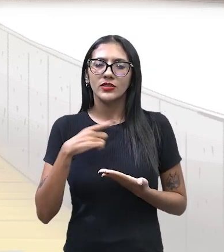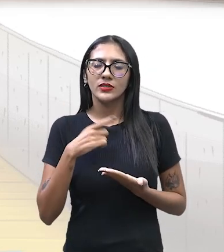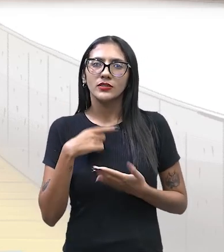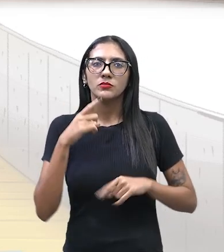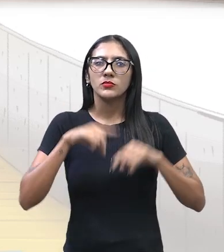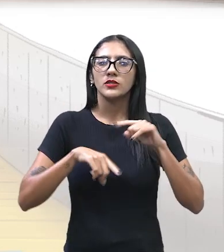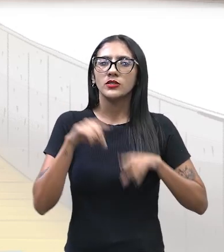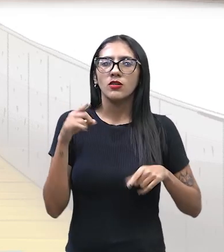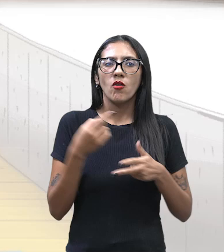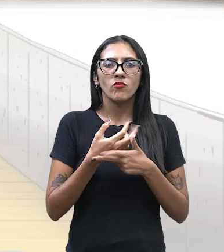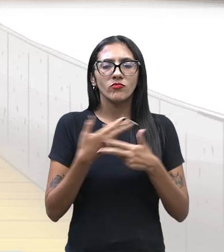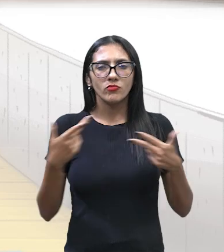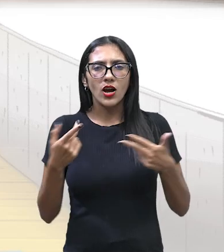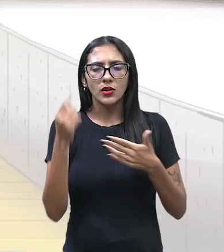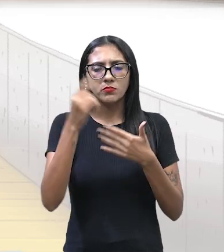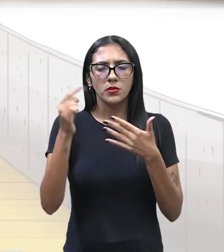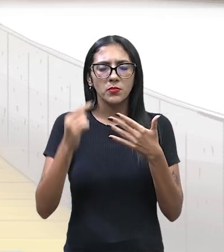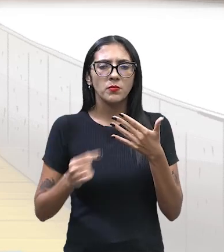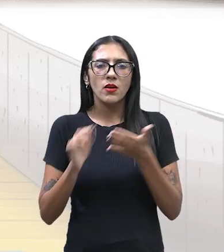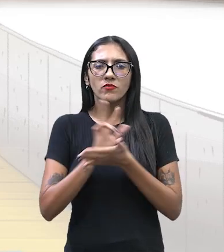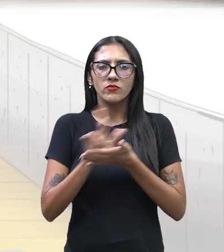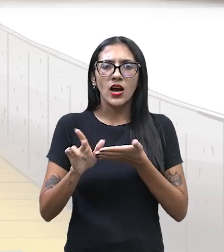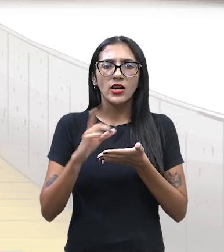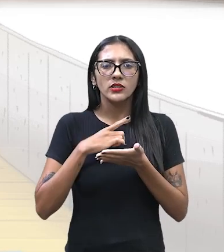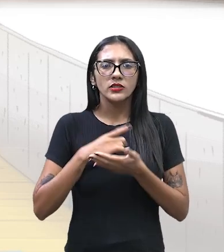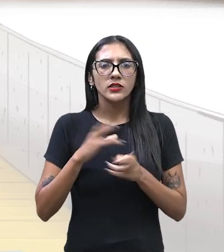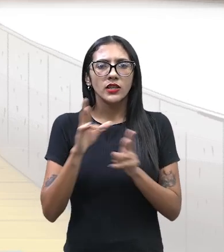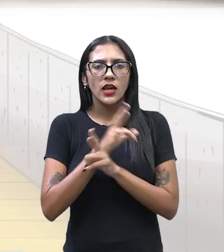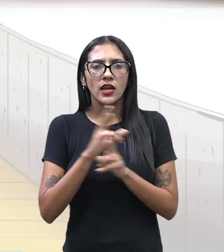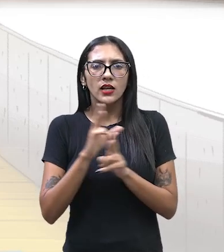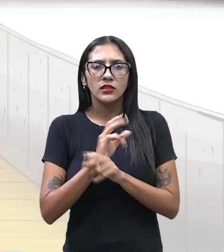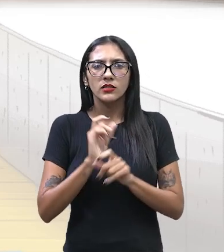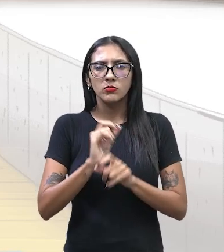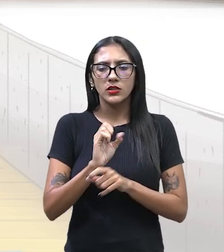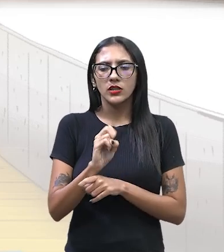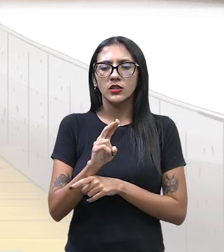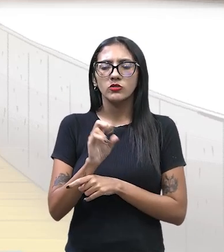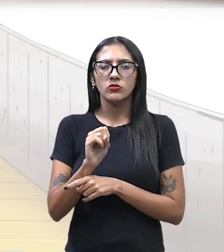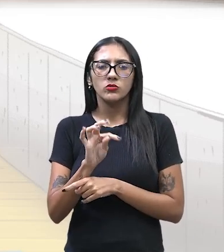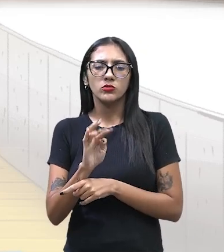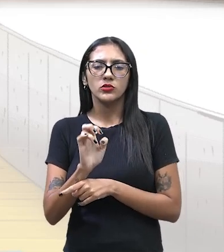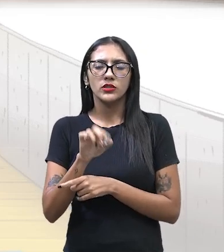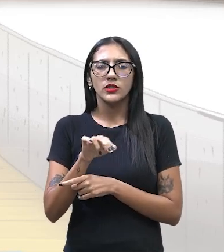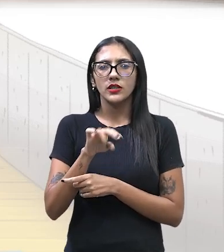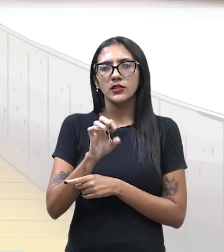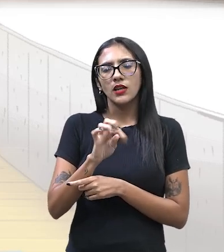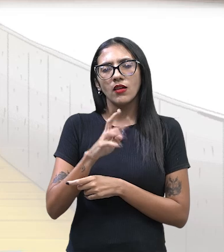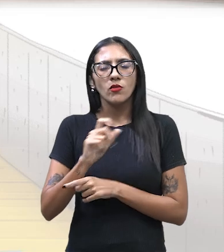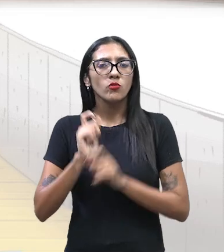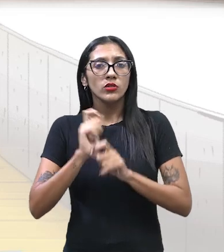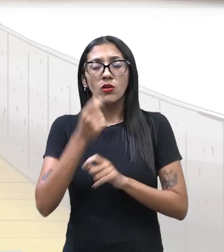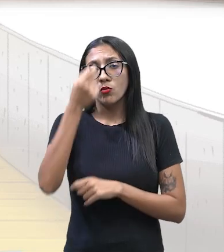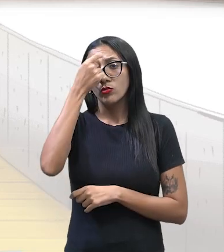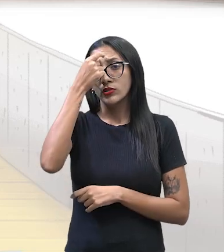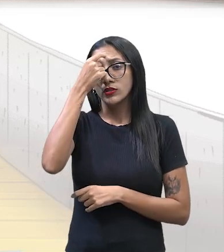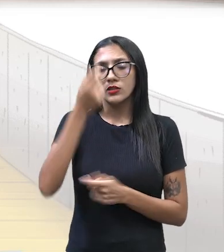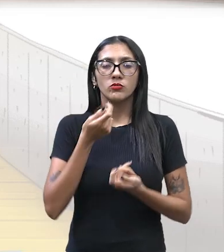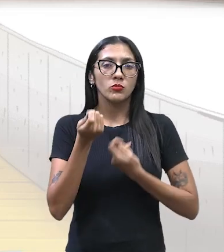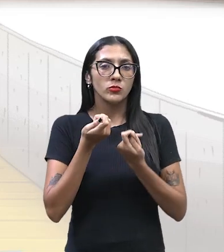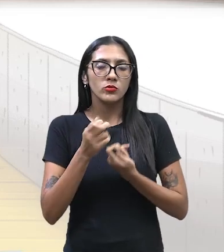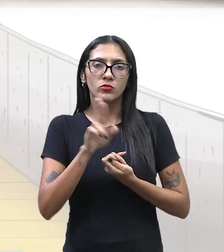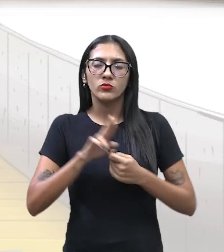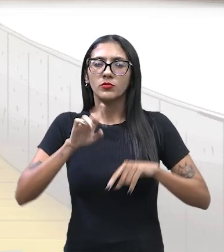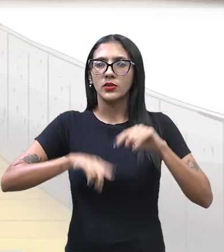tópicos que nós estamos trazendo, traz a palavra sustentável. Não é à toa. É importante essa ideia da sustentabilidade. tem que